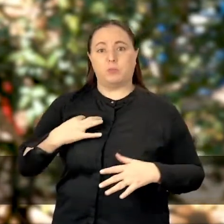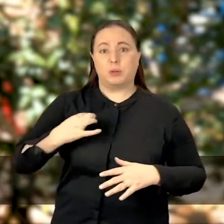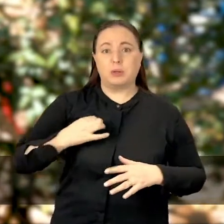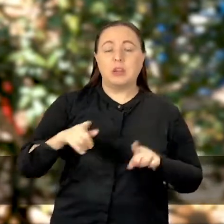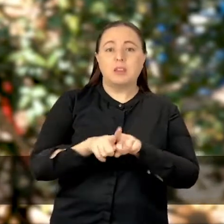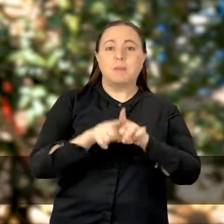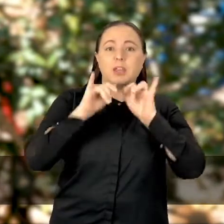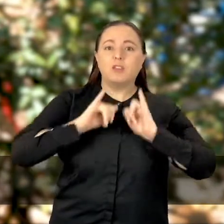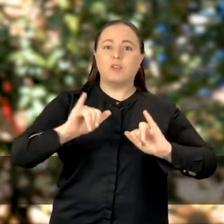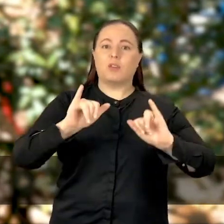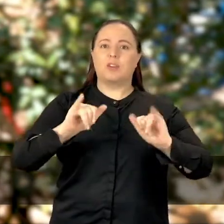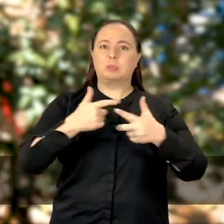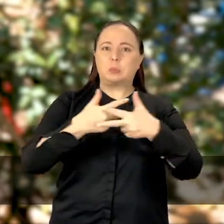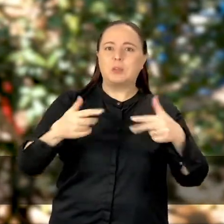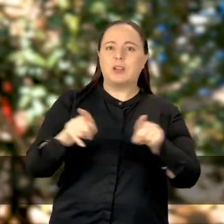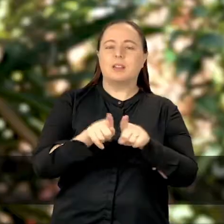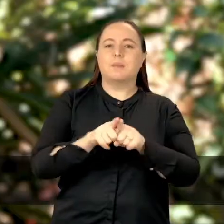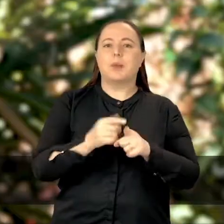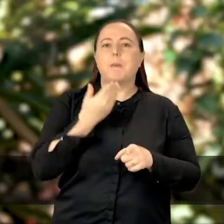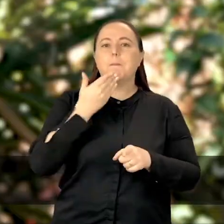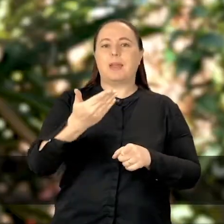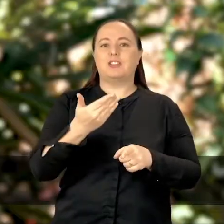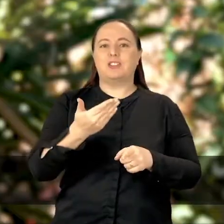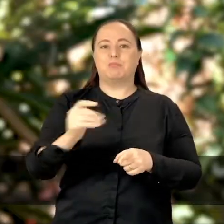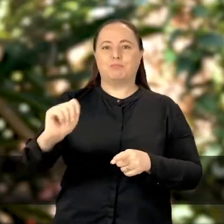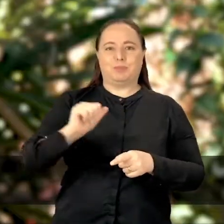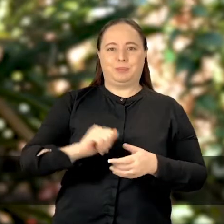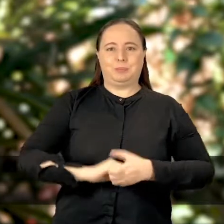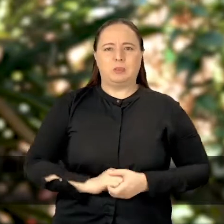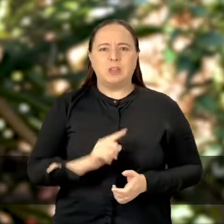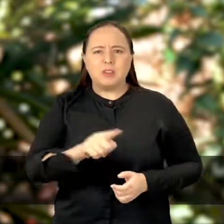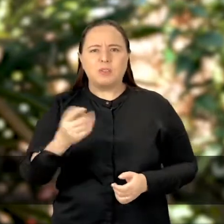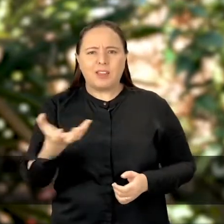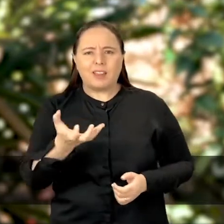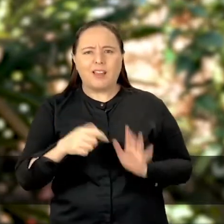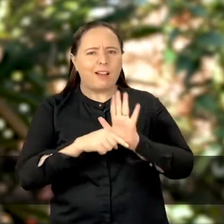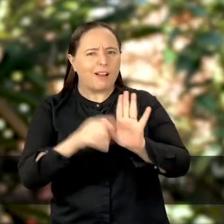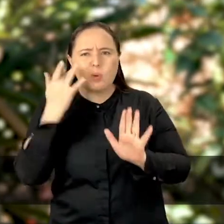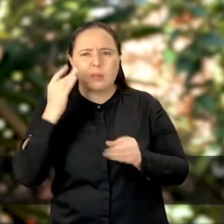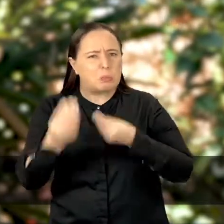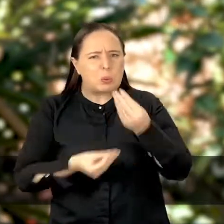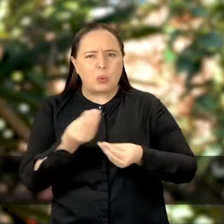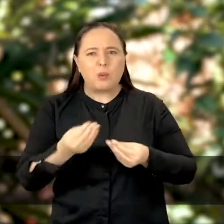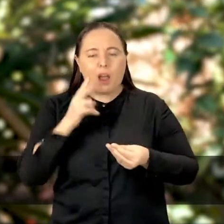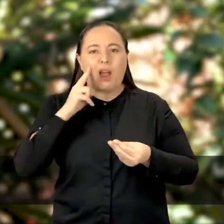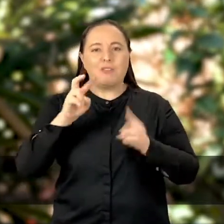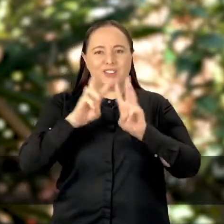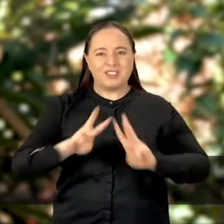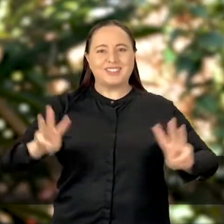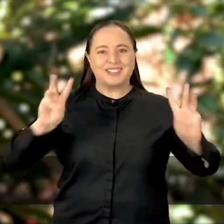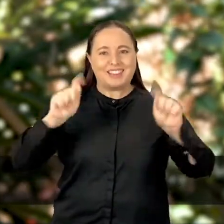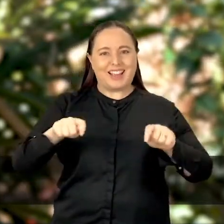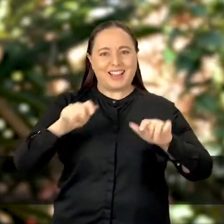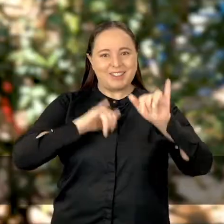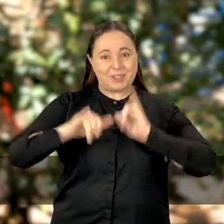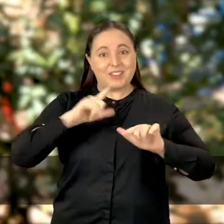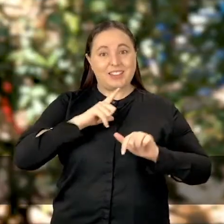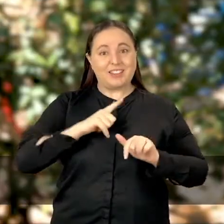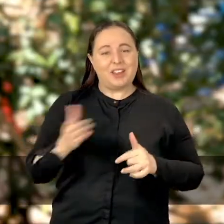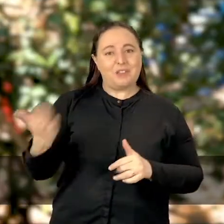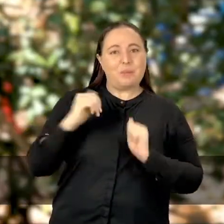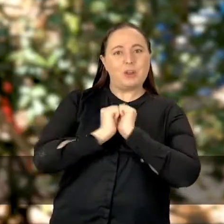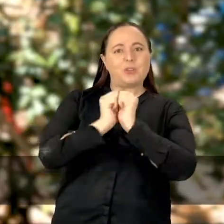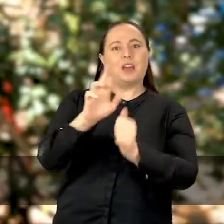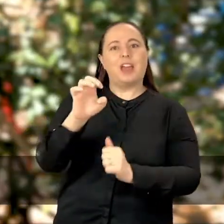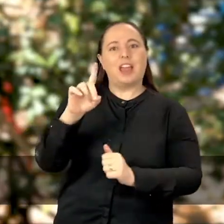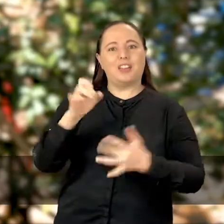atividades e pedir doações. E se você quer ajudar e não sabe como, confira também essas informações na plataforma. Faça